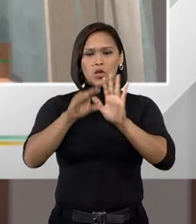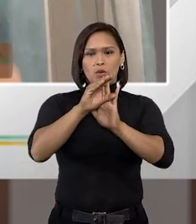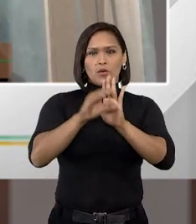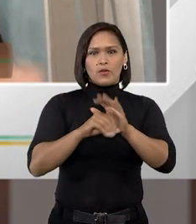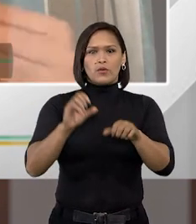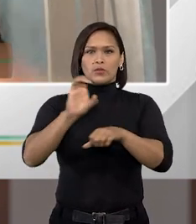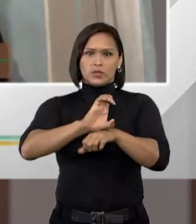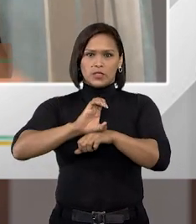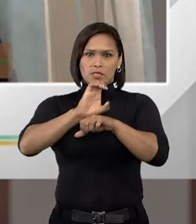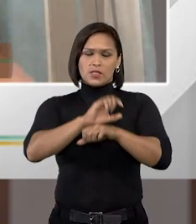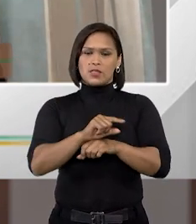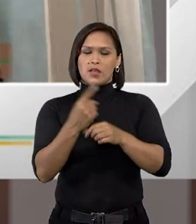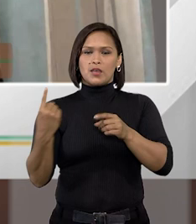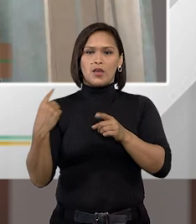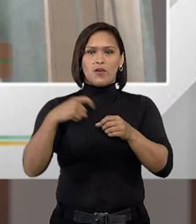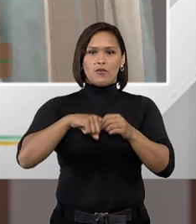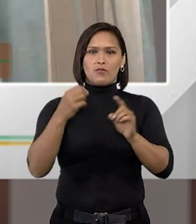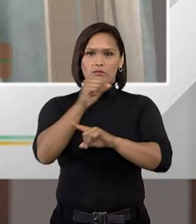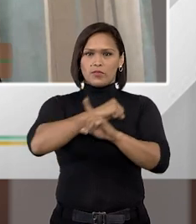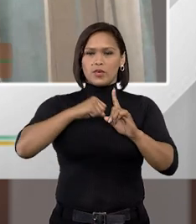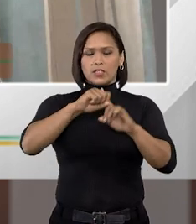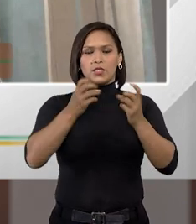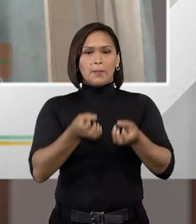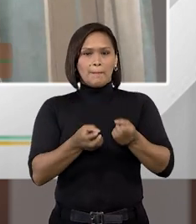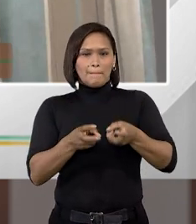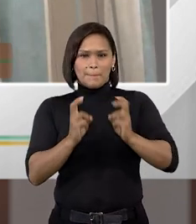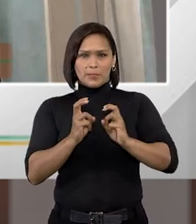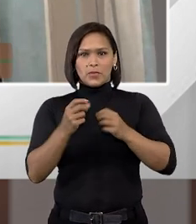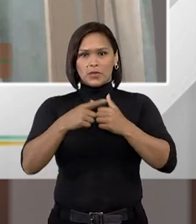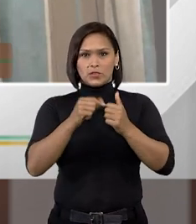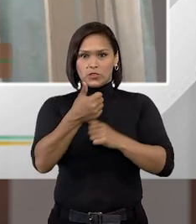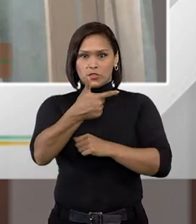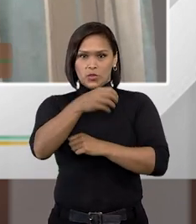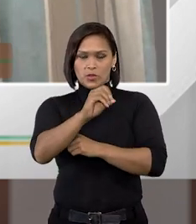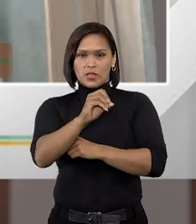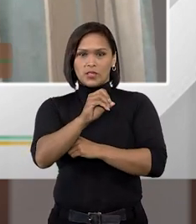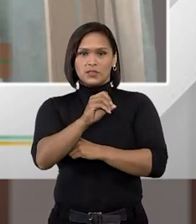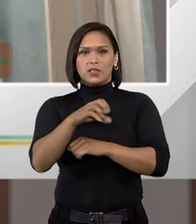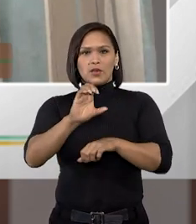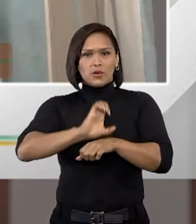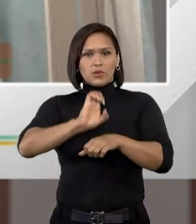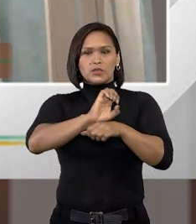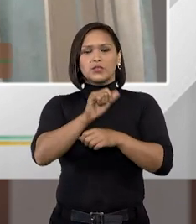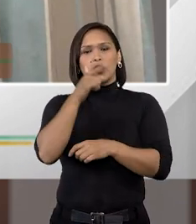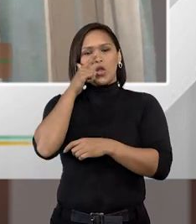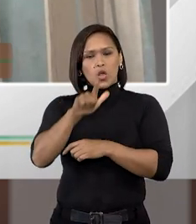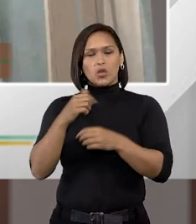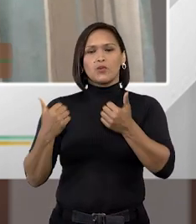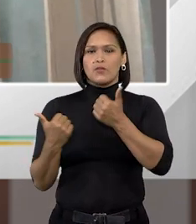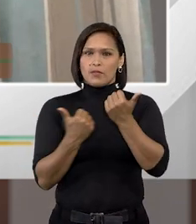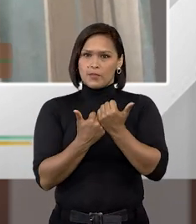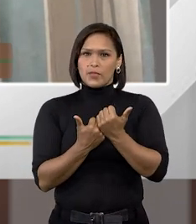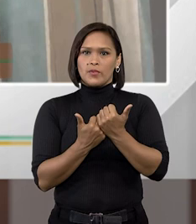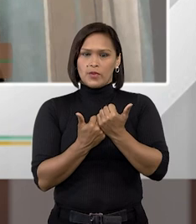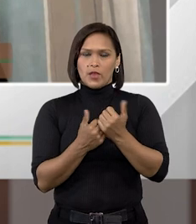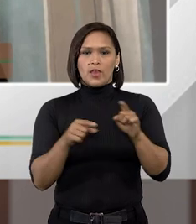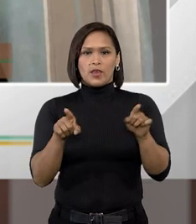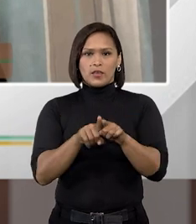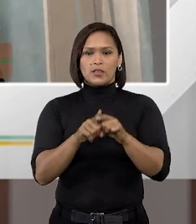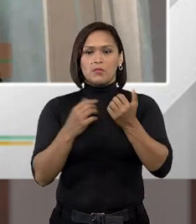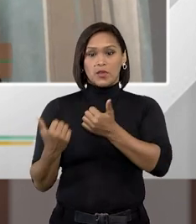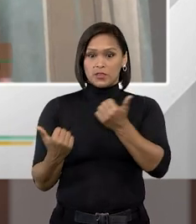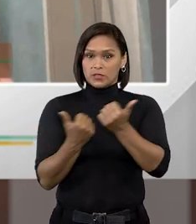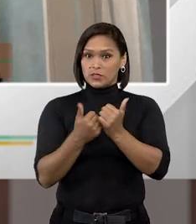Estado querendo a ressocialização. A gente consegue perceber isso na previsão do artigo 10, quando o Estado concede as assistências, e sendo